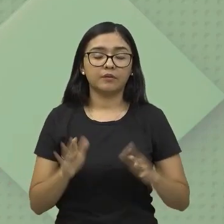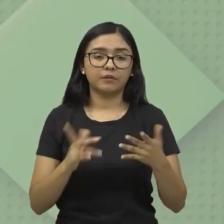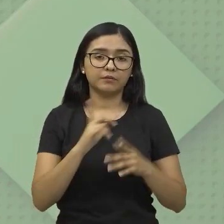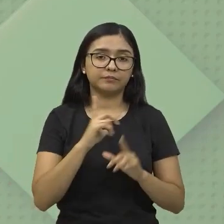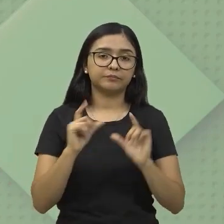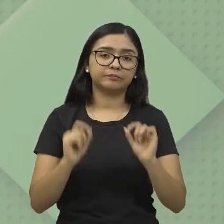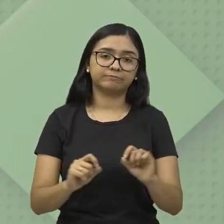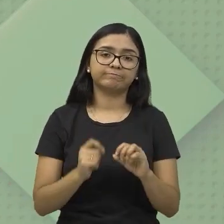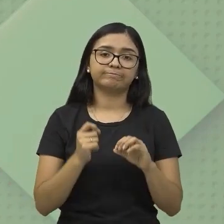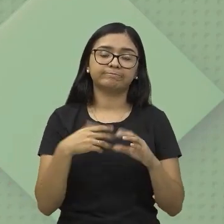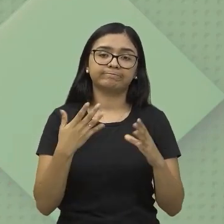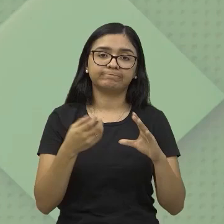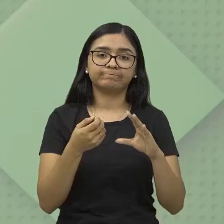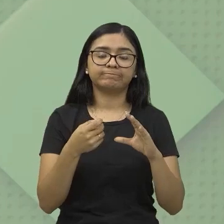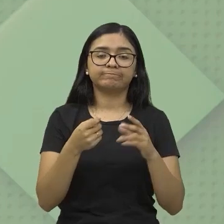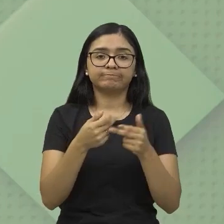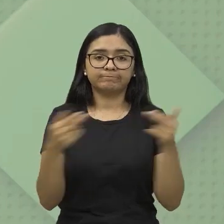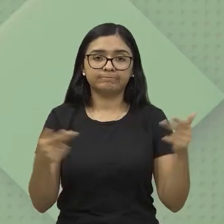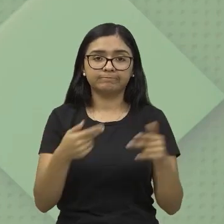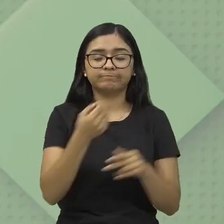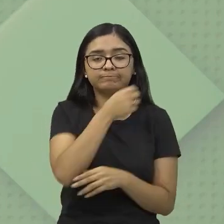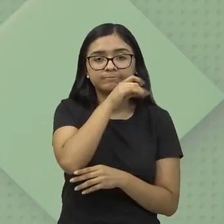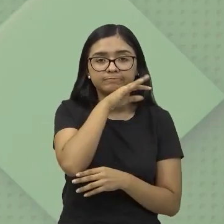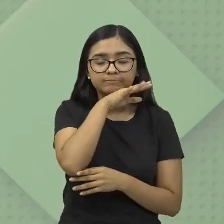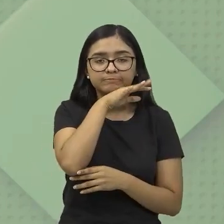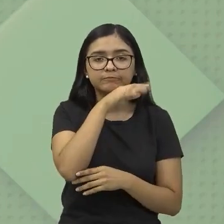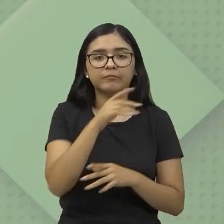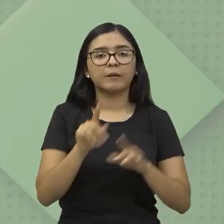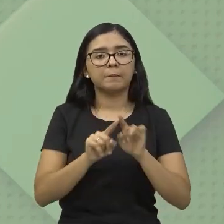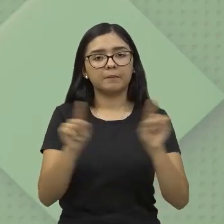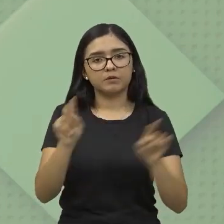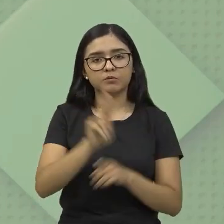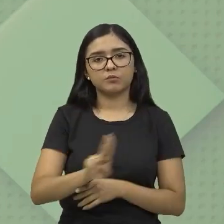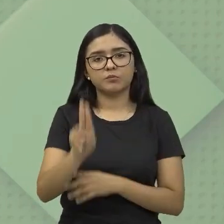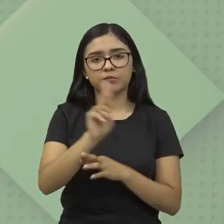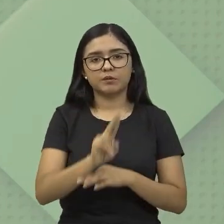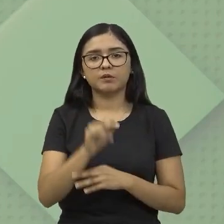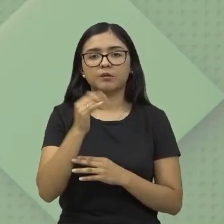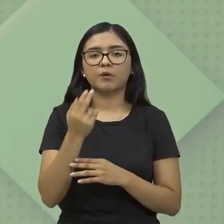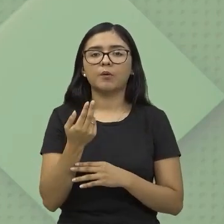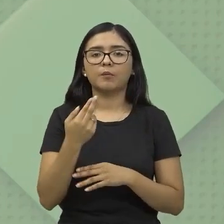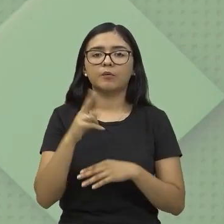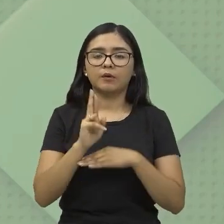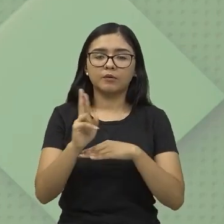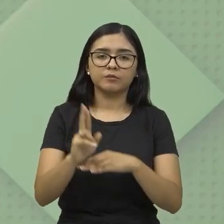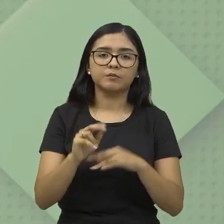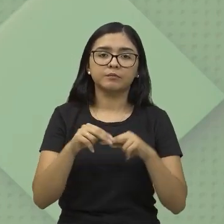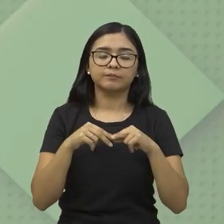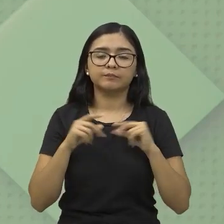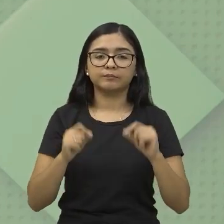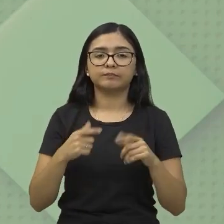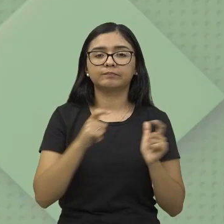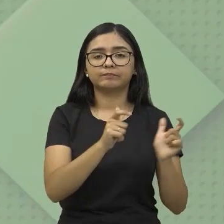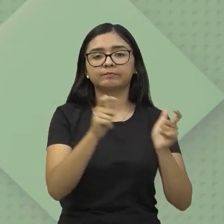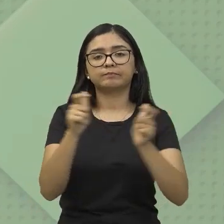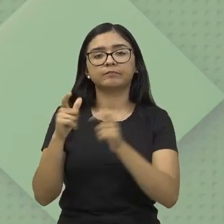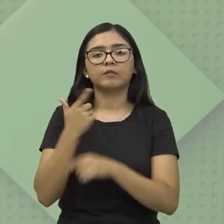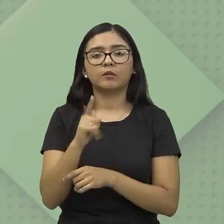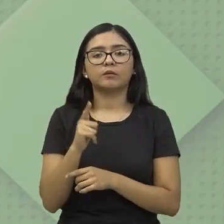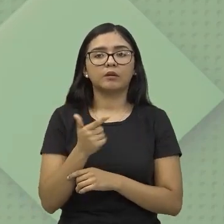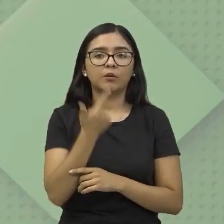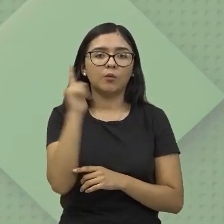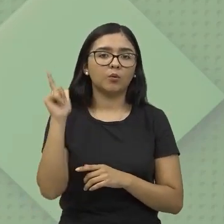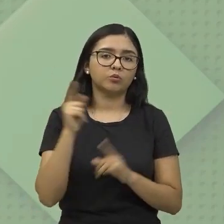aí aspectos negativos, né, mas ele ainda é utilizado como recurso, porque em muitos lugares não existe